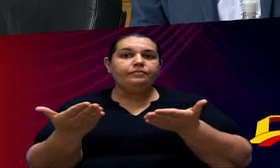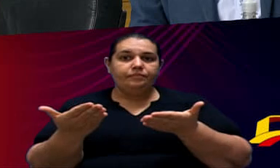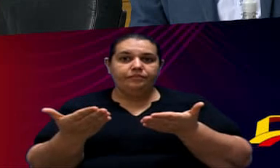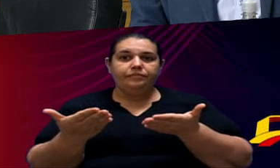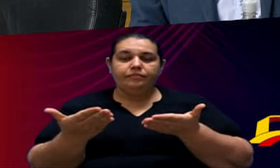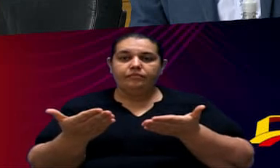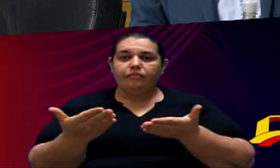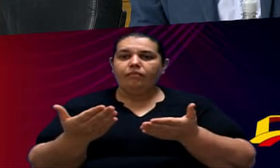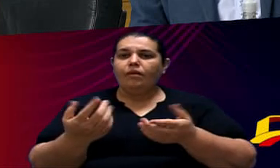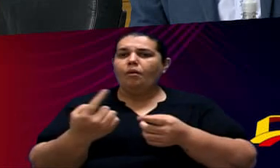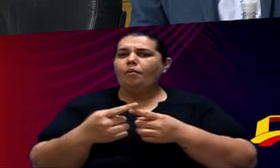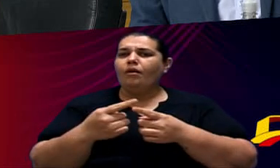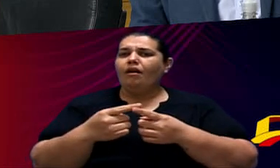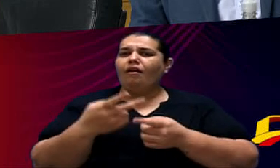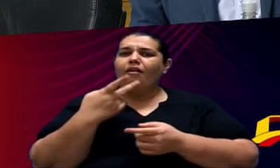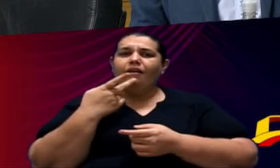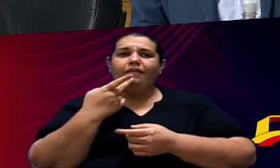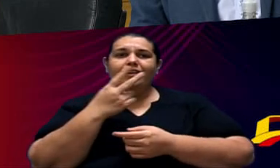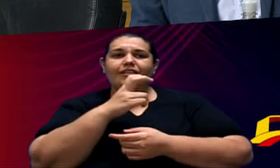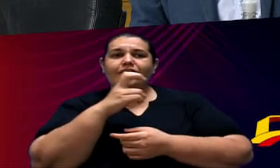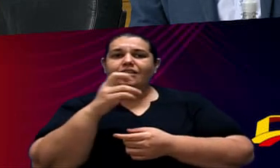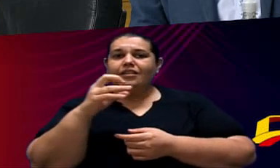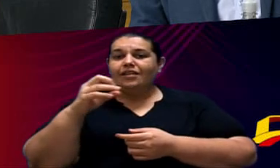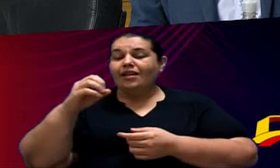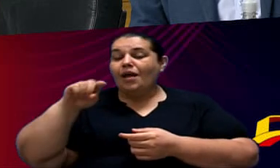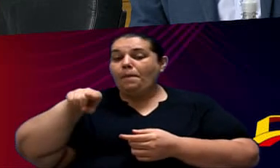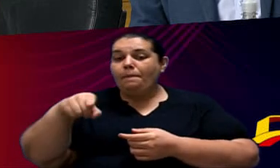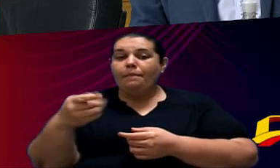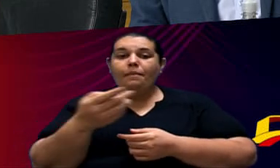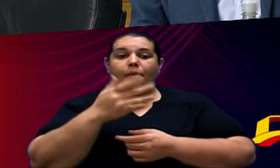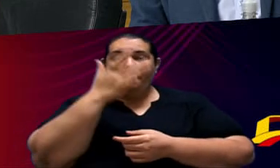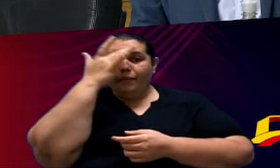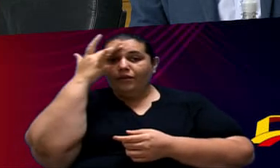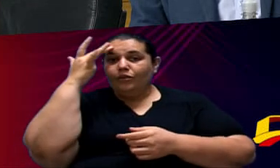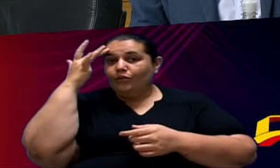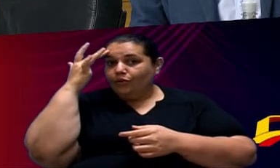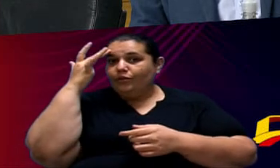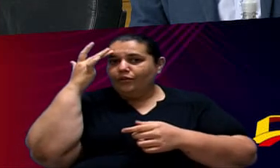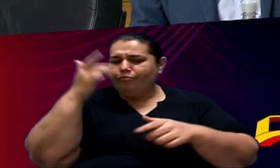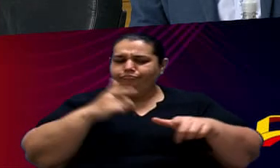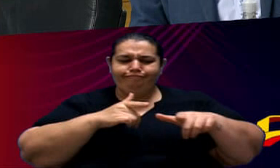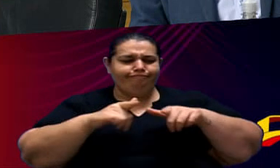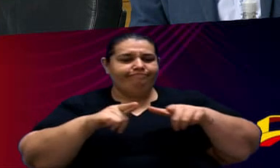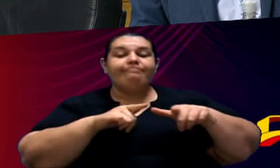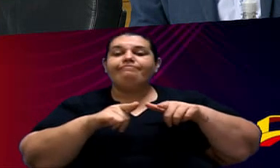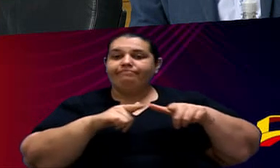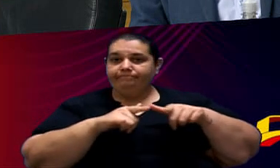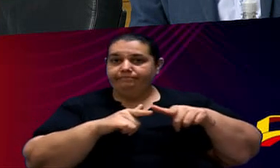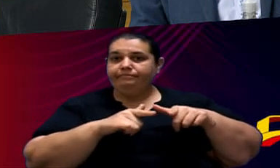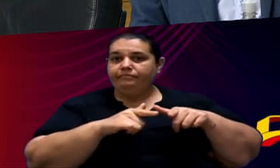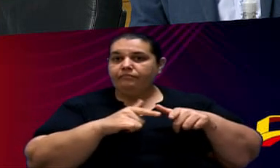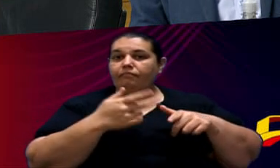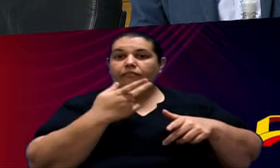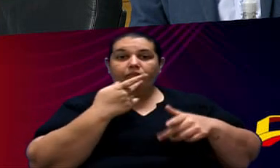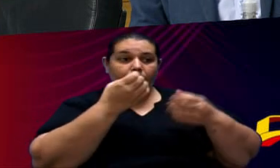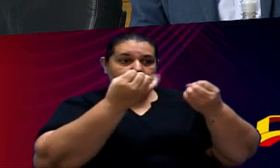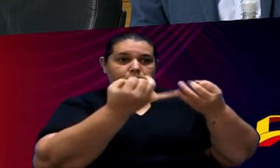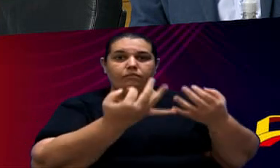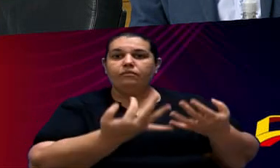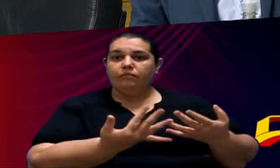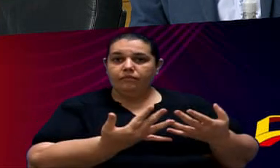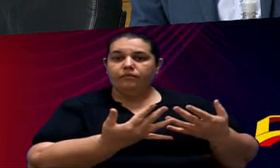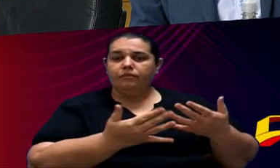Quando se fala De 500 mil Pessoas Diretamente Empregadas Estamos Falando